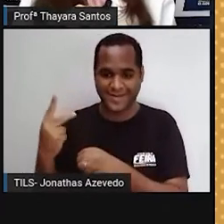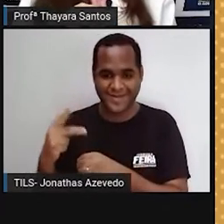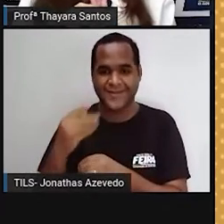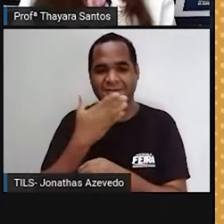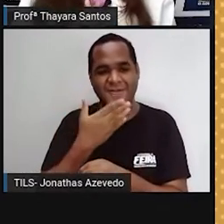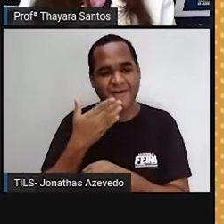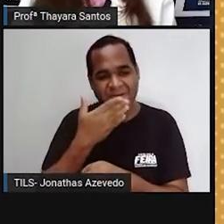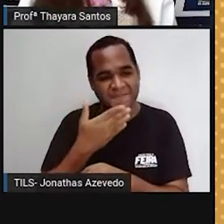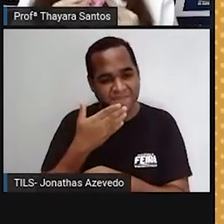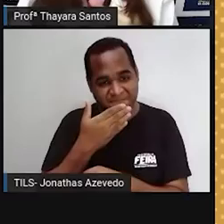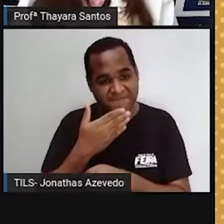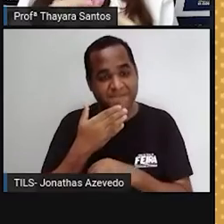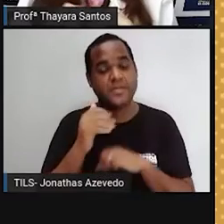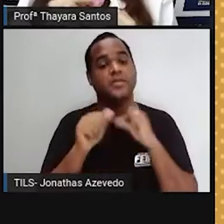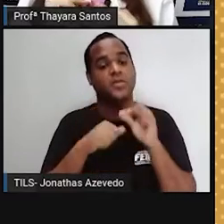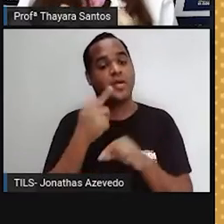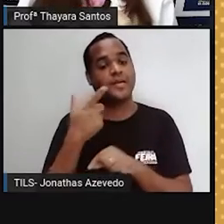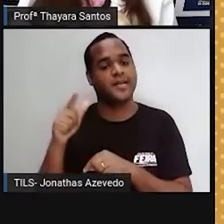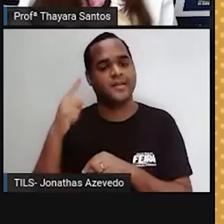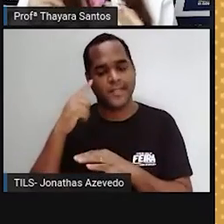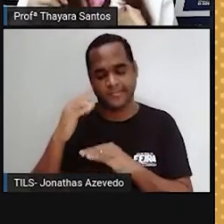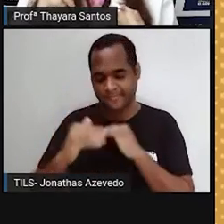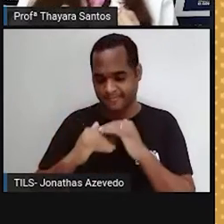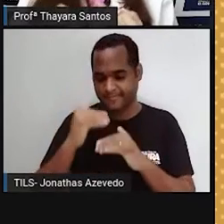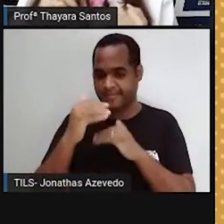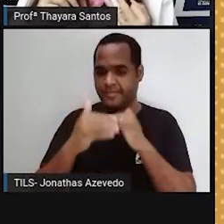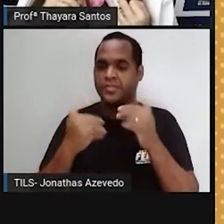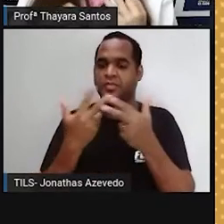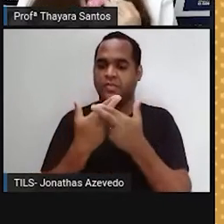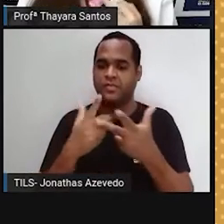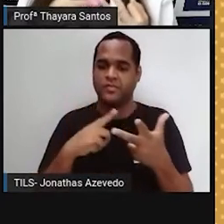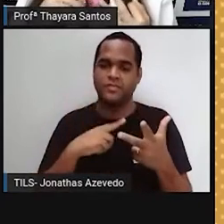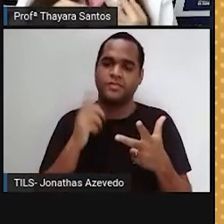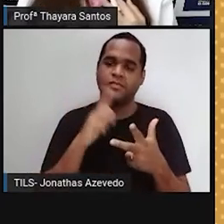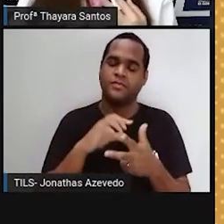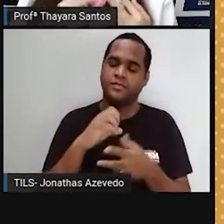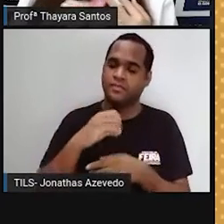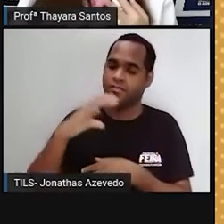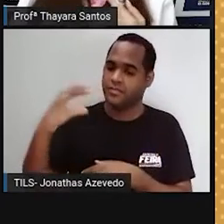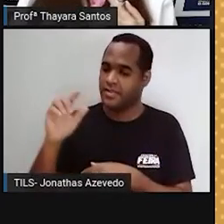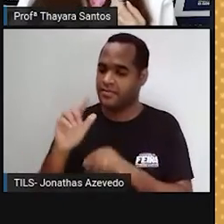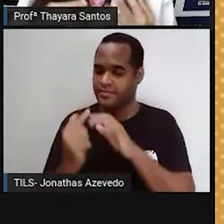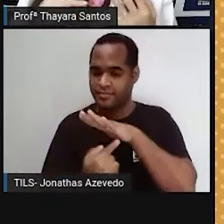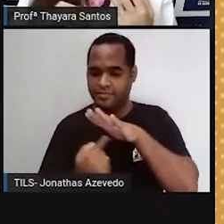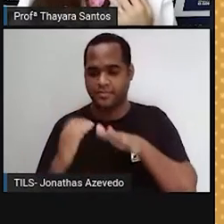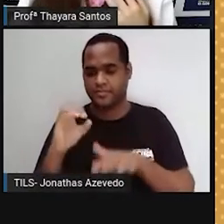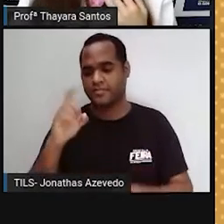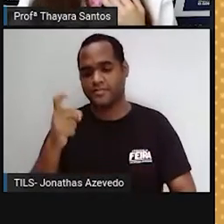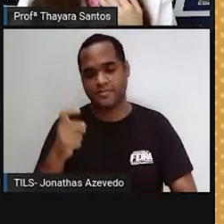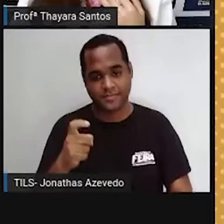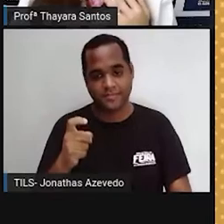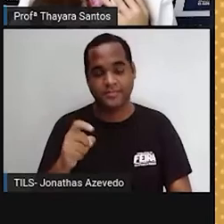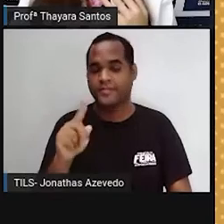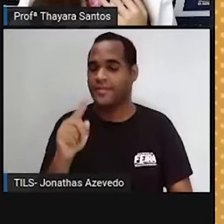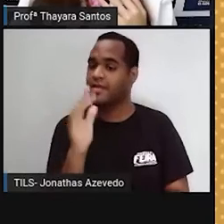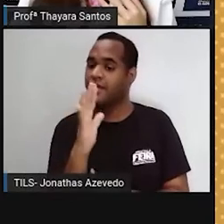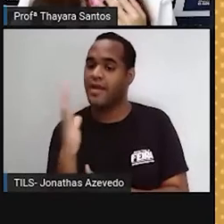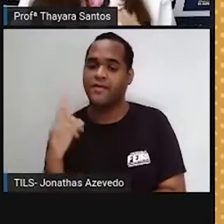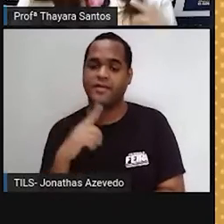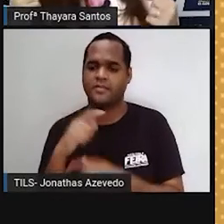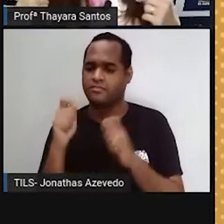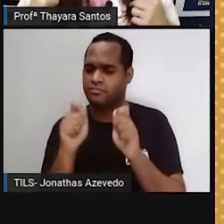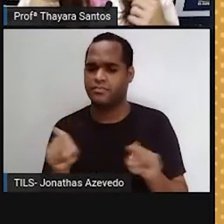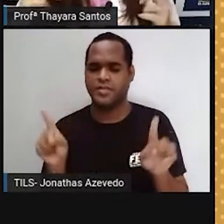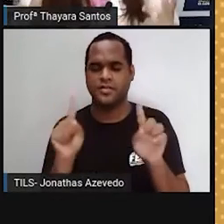açúcar, glicose. E nesse processo, elas emitem o gás oxigênio. Porque a planta não precisa desse gás